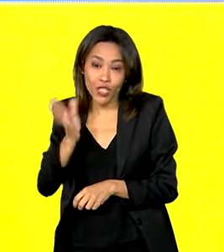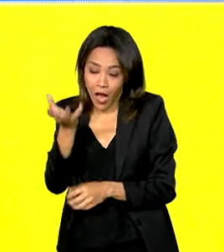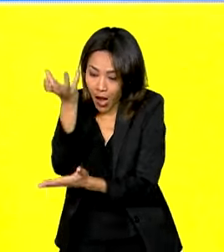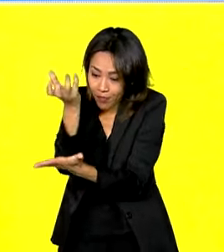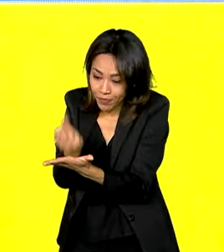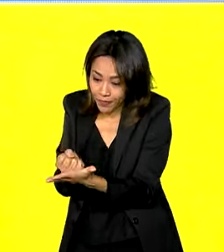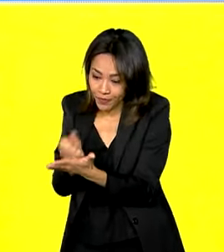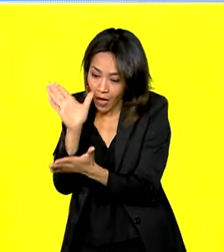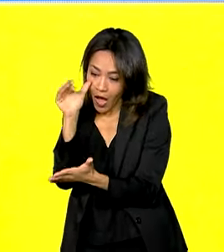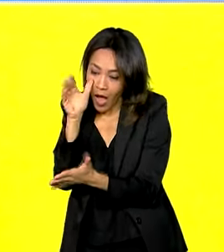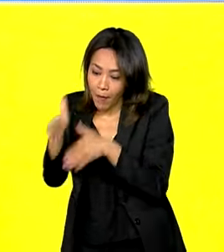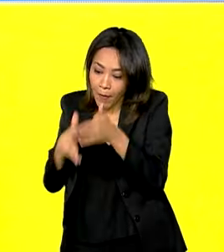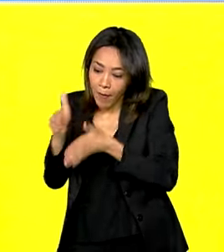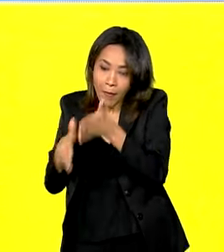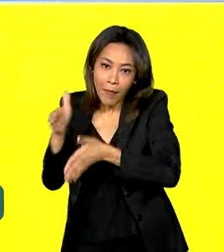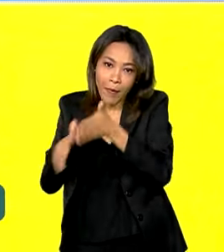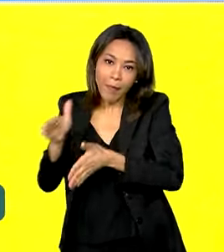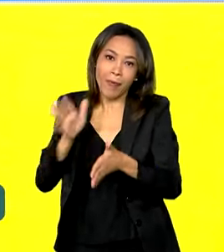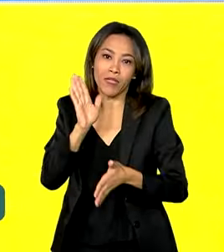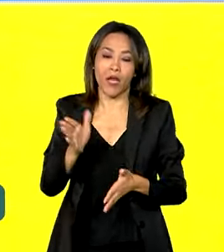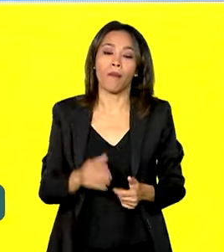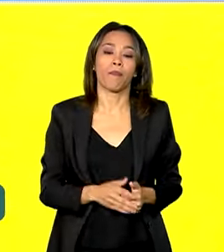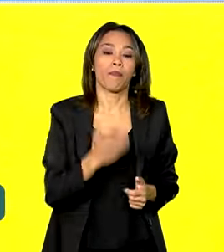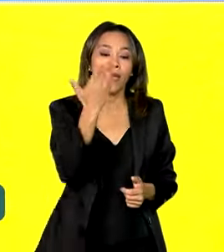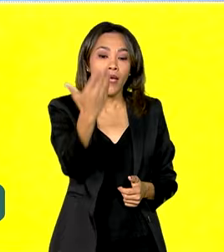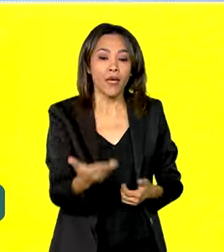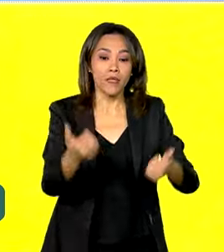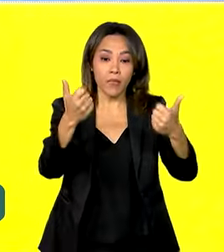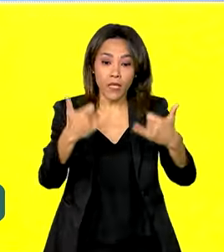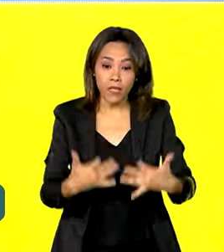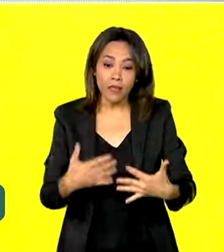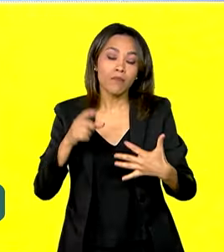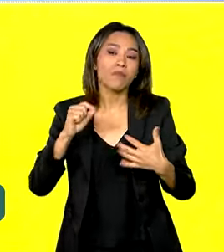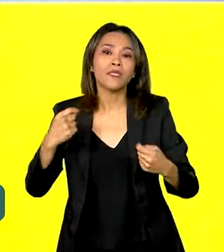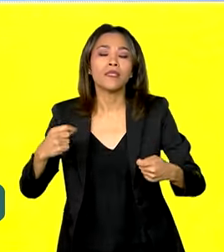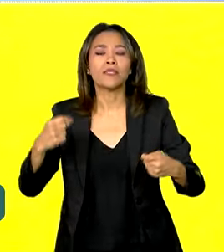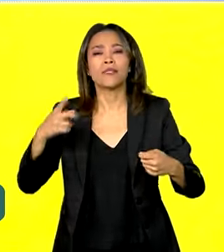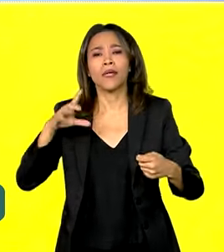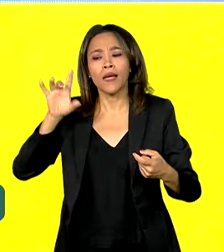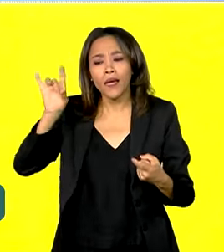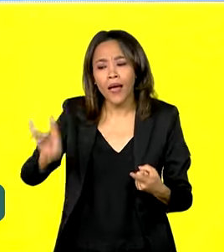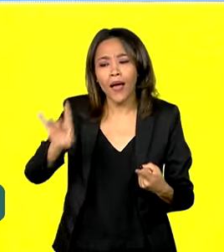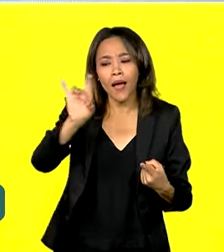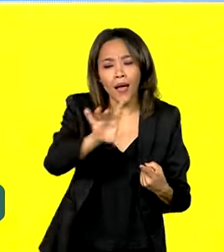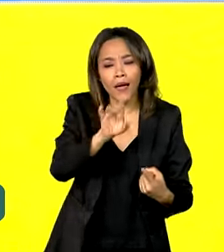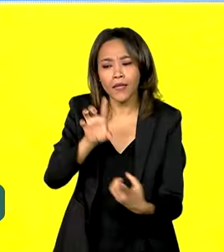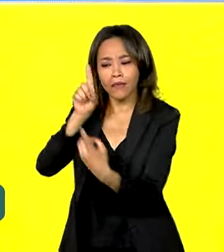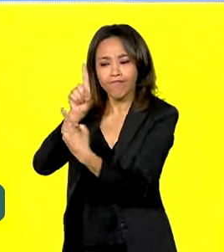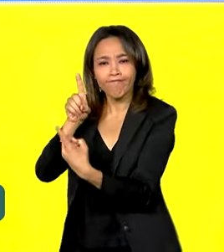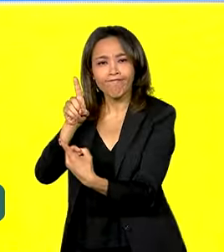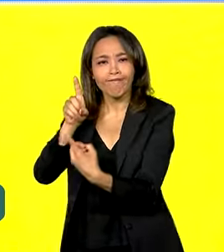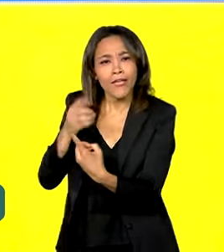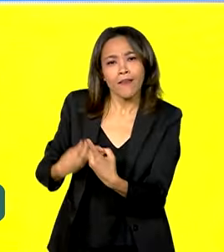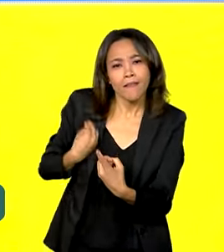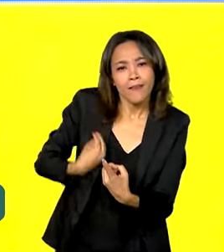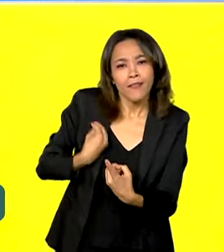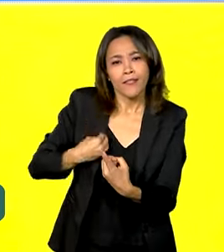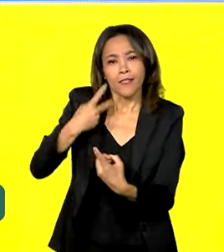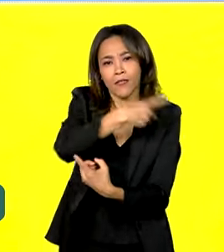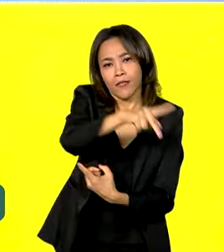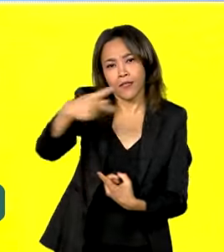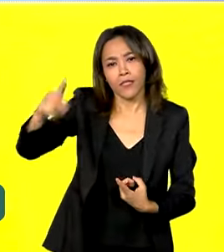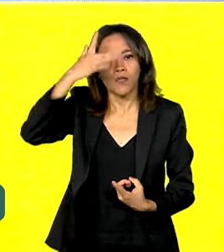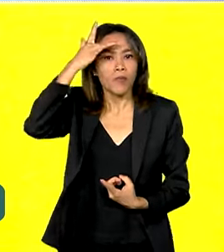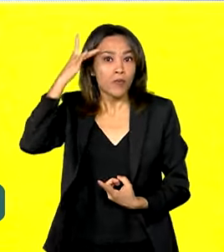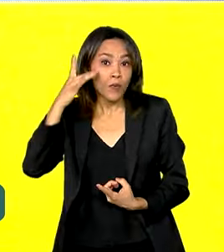precisa lidar de forma integral com cada momento de vida das pessoas, com cada